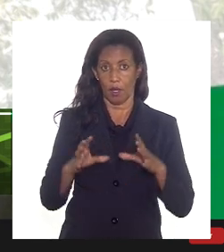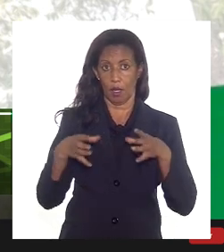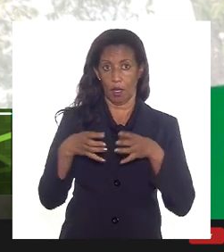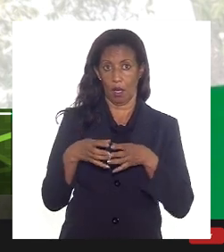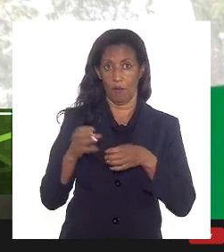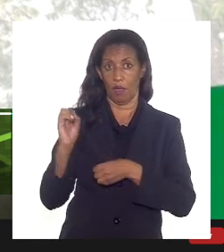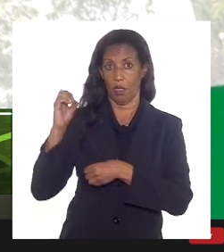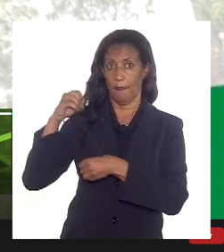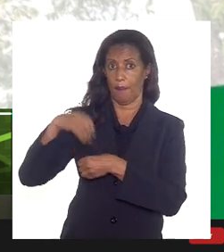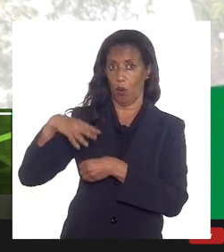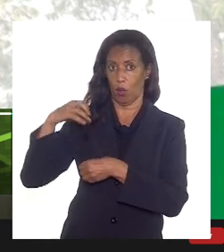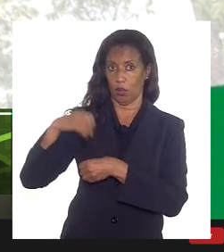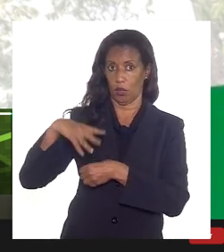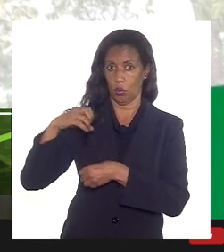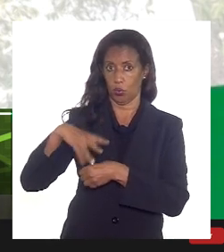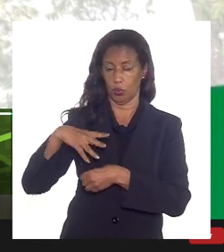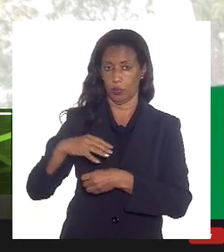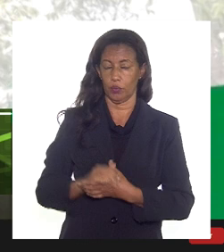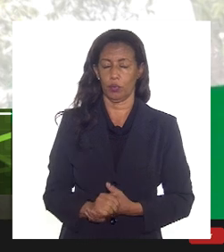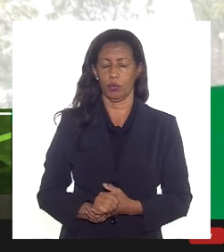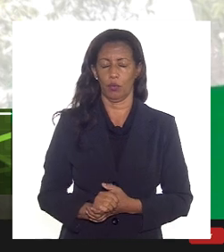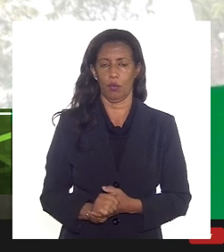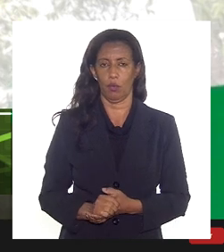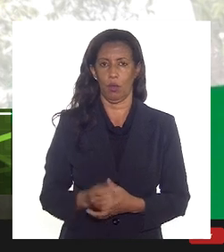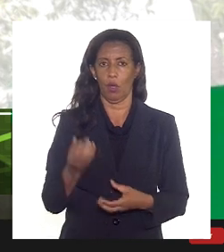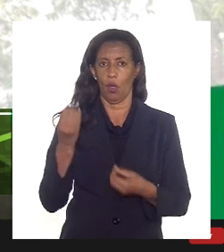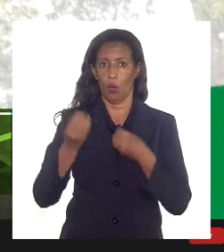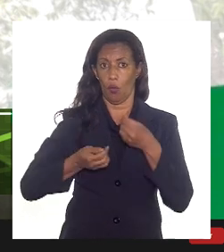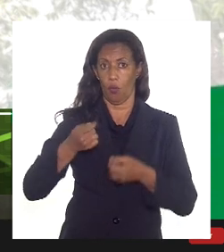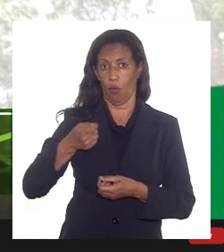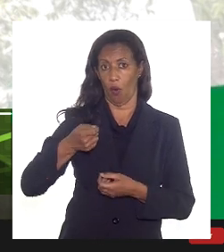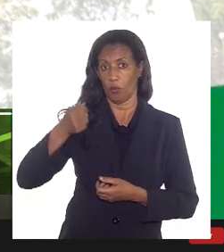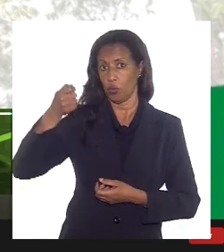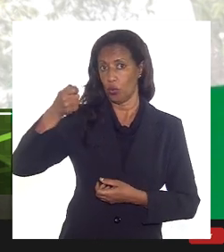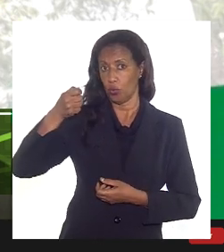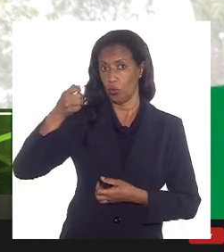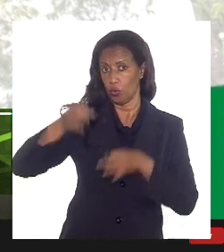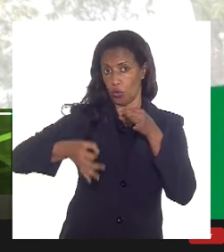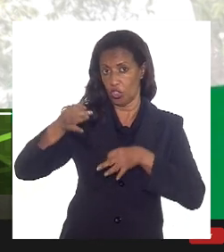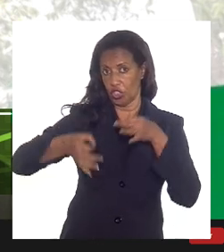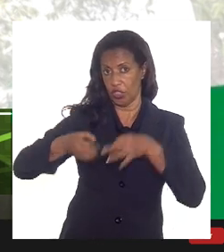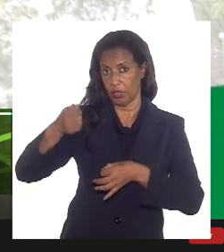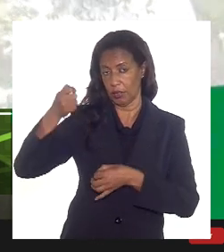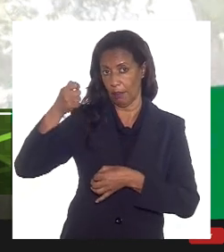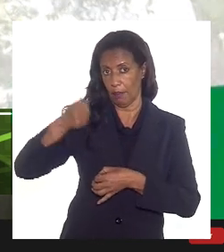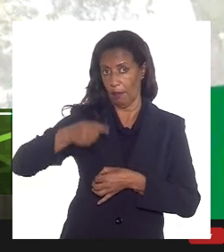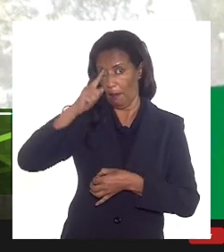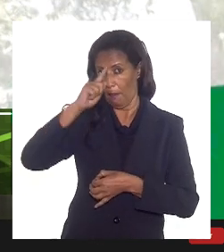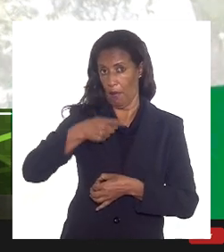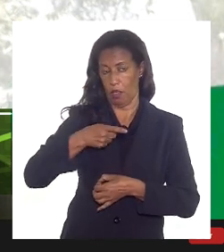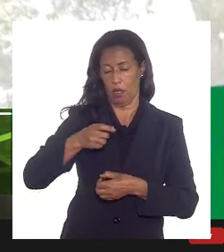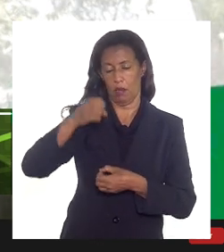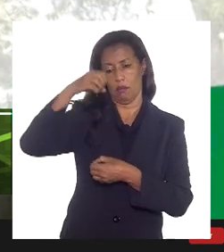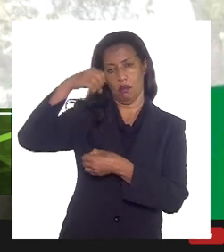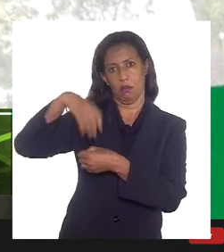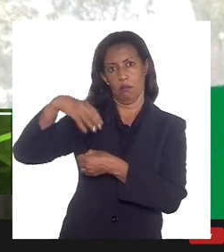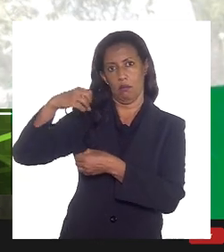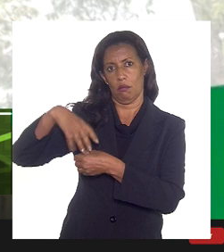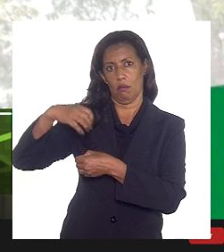os depósitos, conforme decisão judicial que assim lhe permitiu e que tem por objetivo